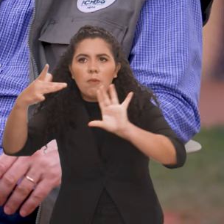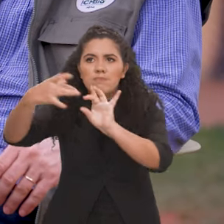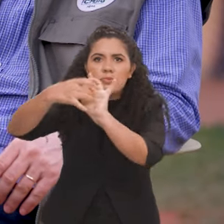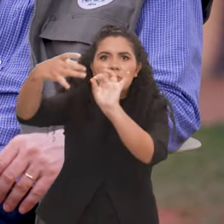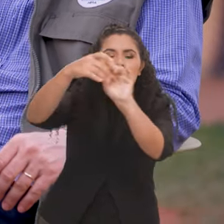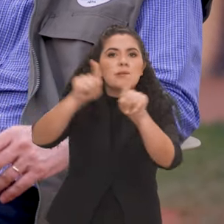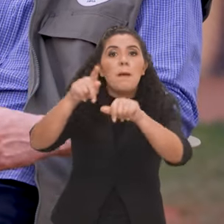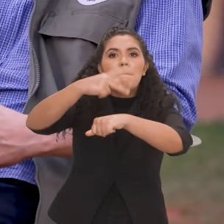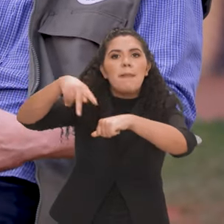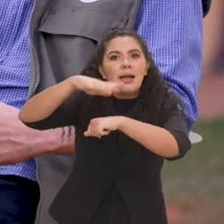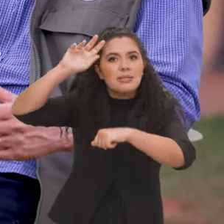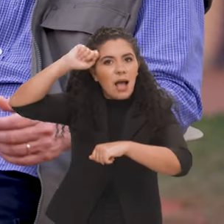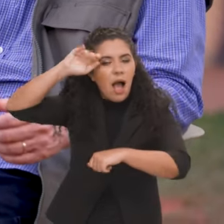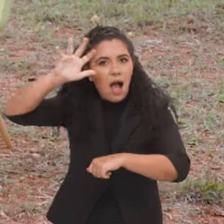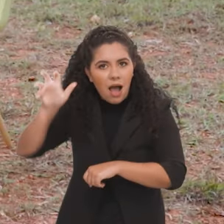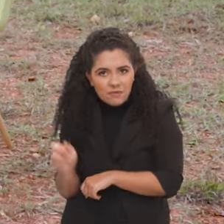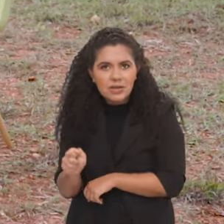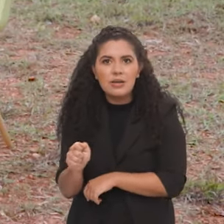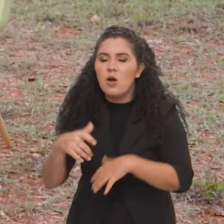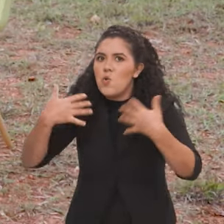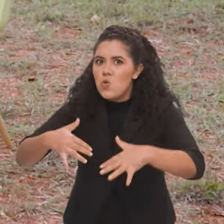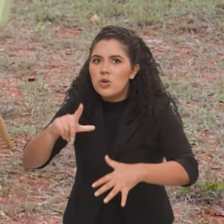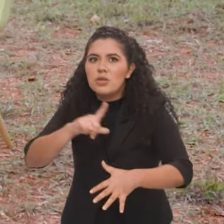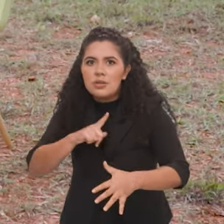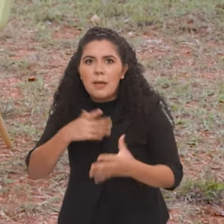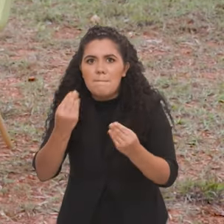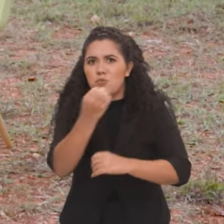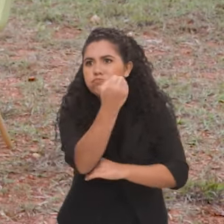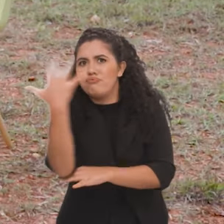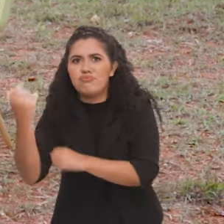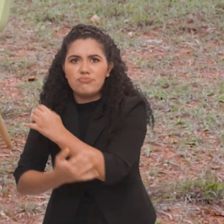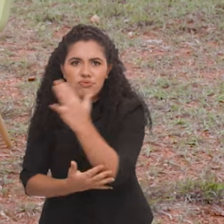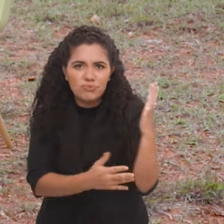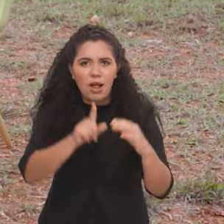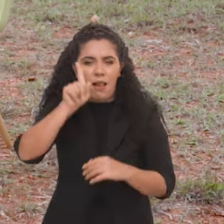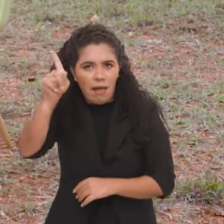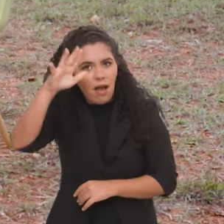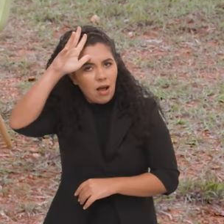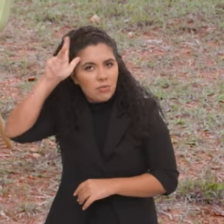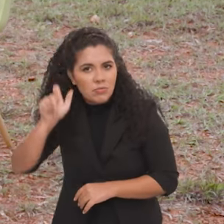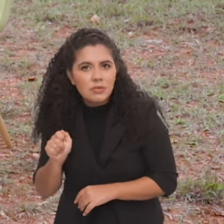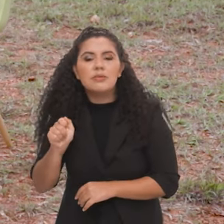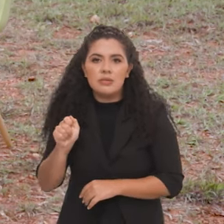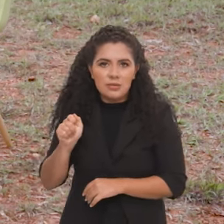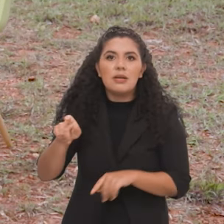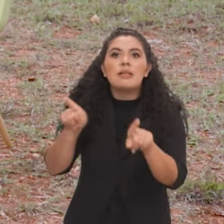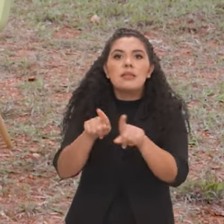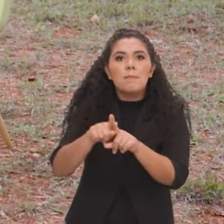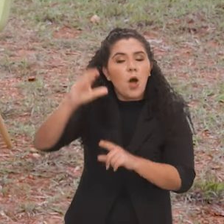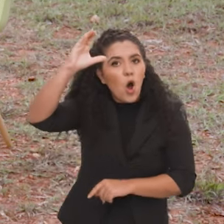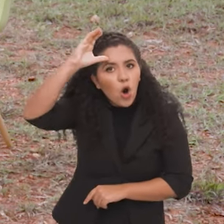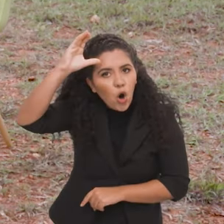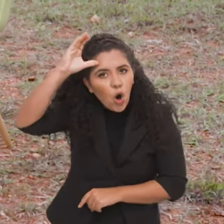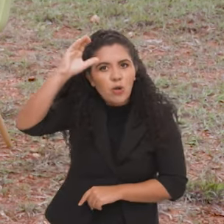africanos, uma vez que a África também possui grandes maciços de florestas, como a República Democrática do Congo,